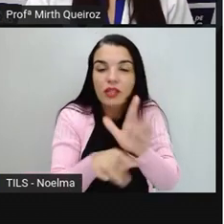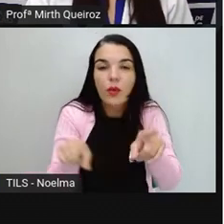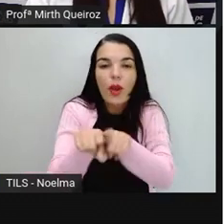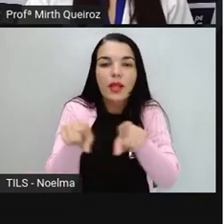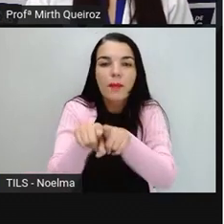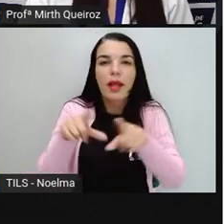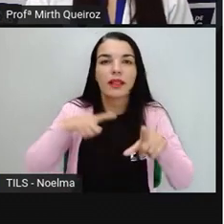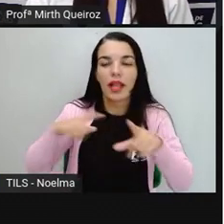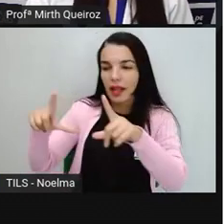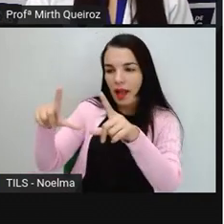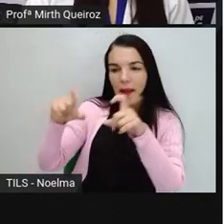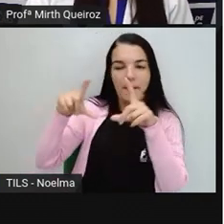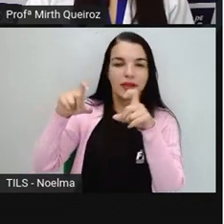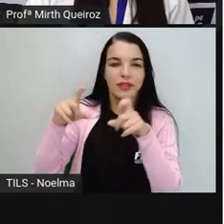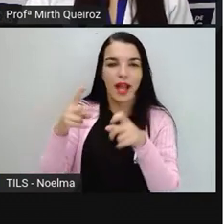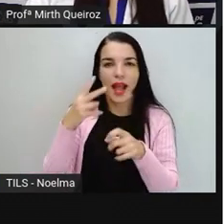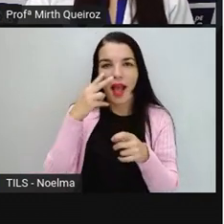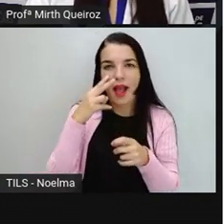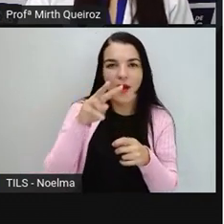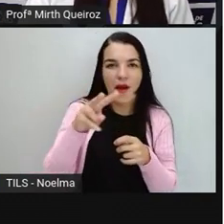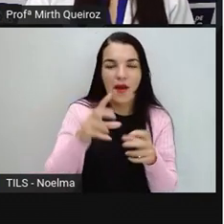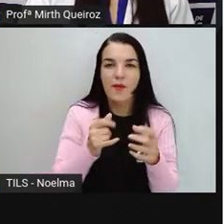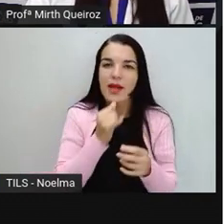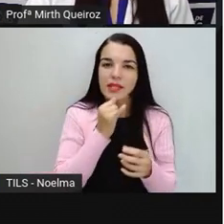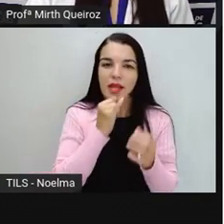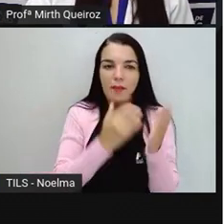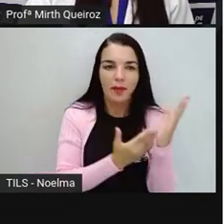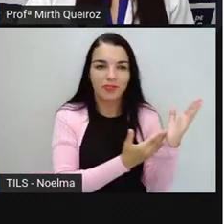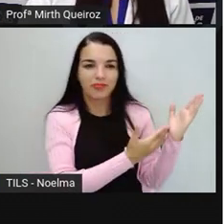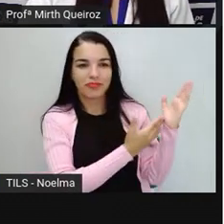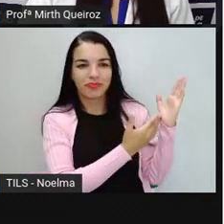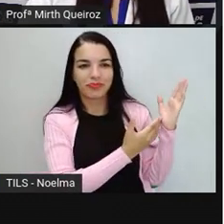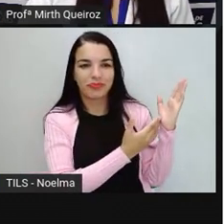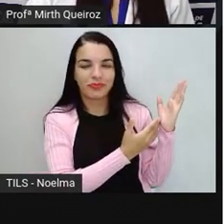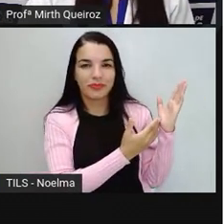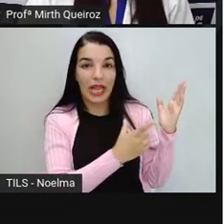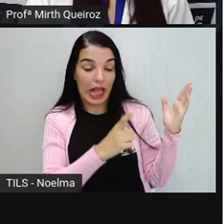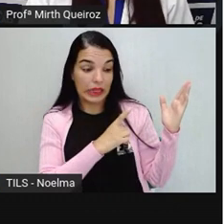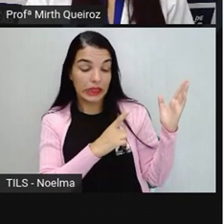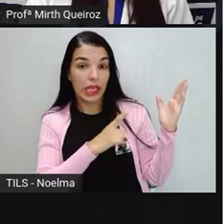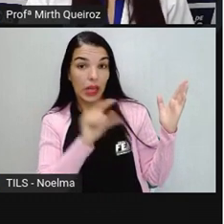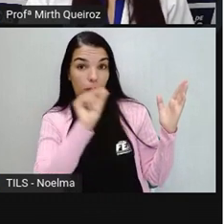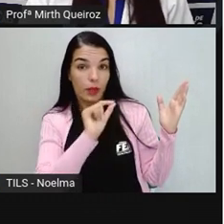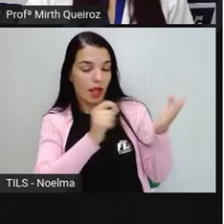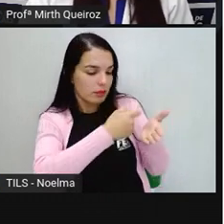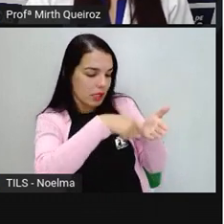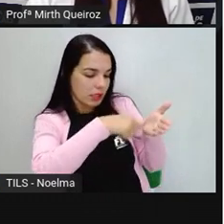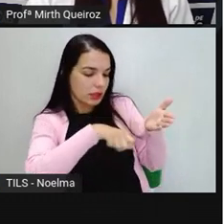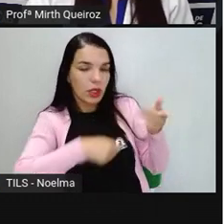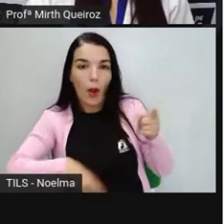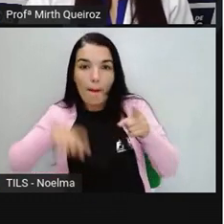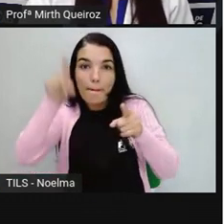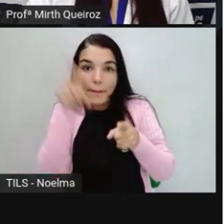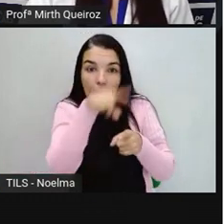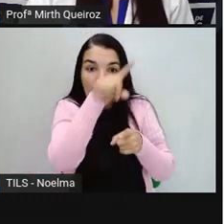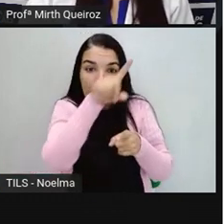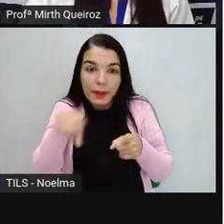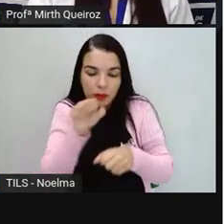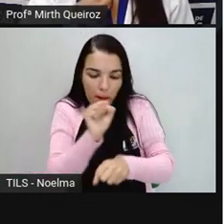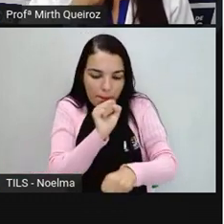estacionar, é o escrita, né? Então, se é escrito ou falado, que no caso seria